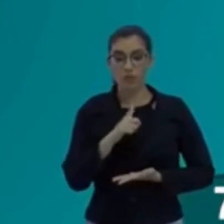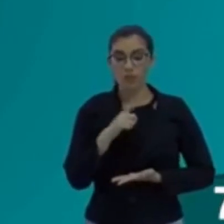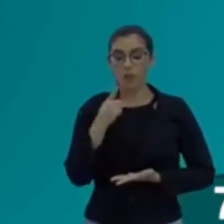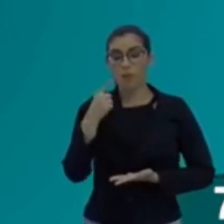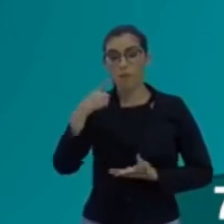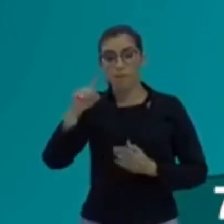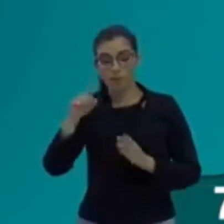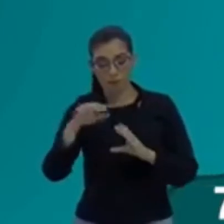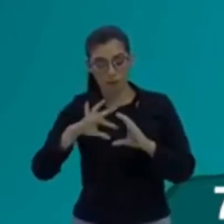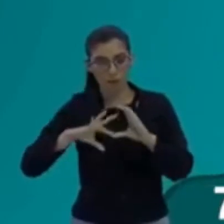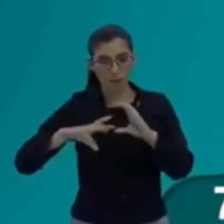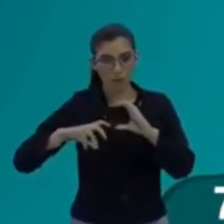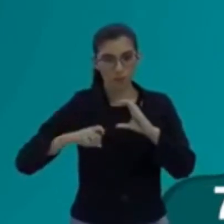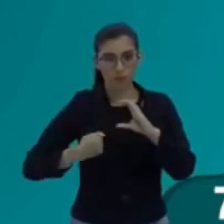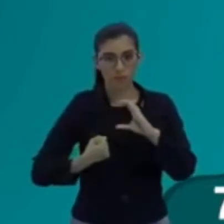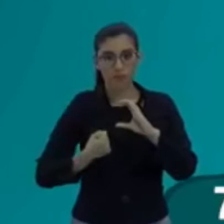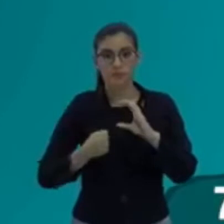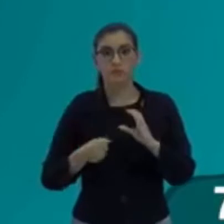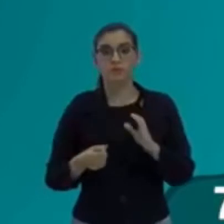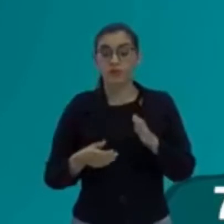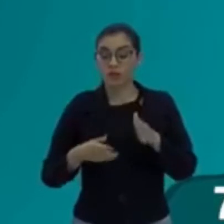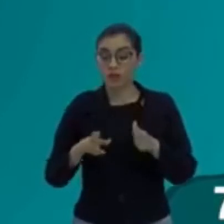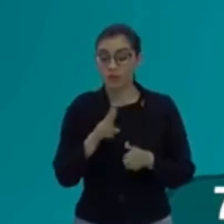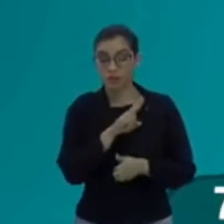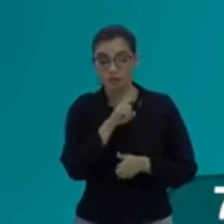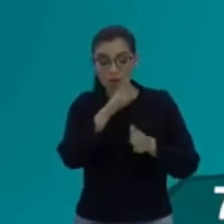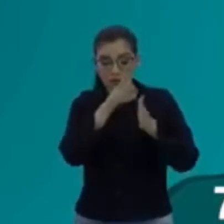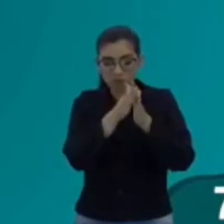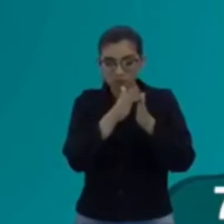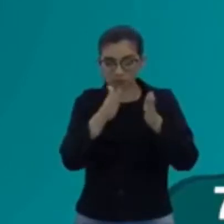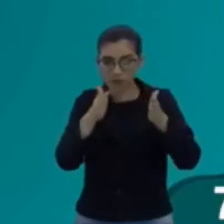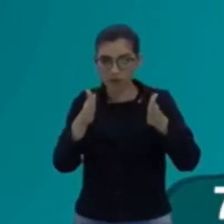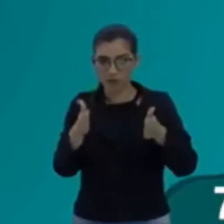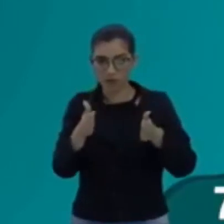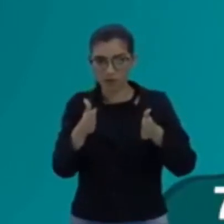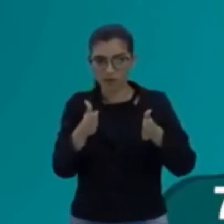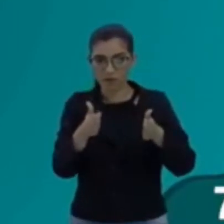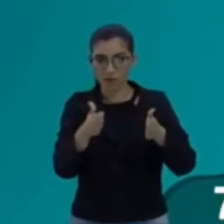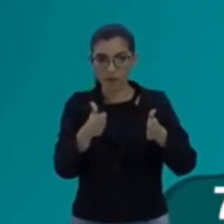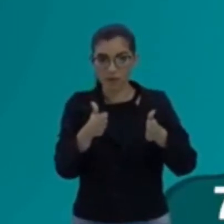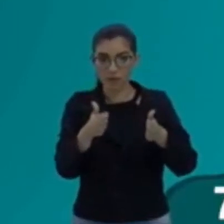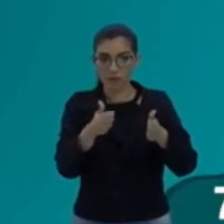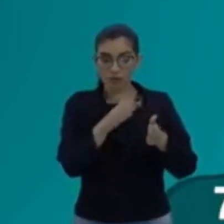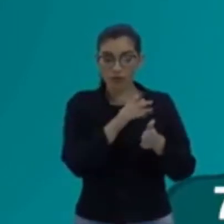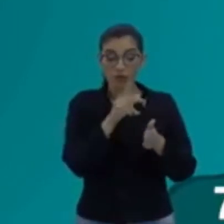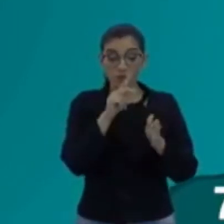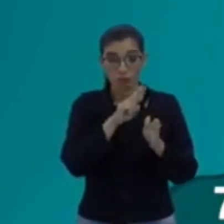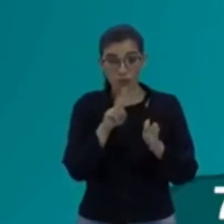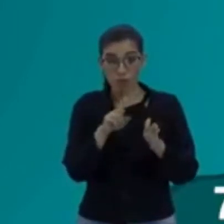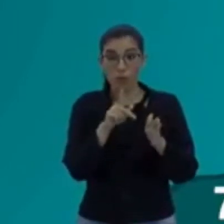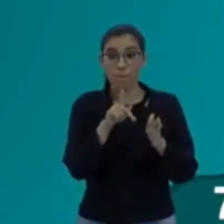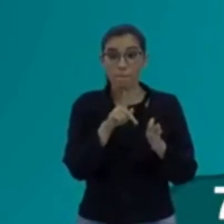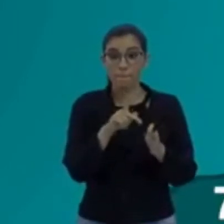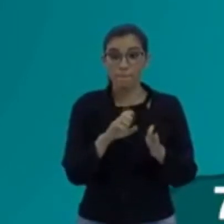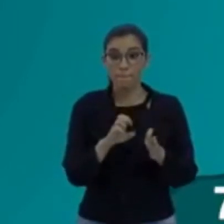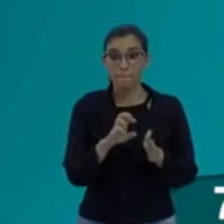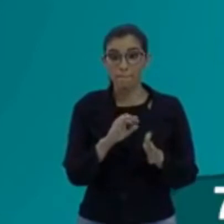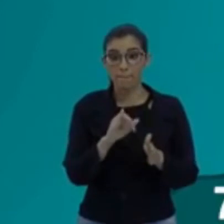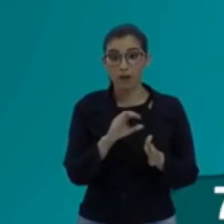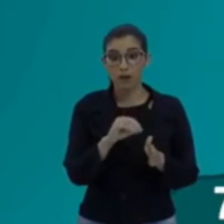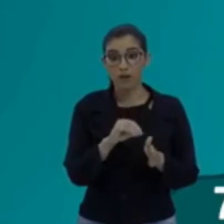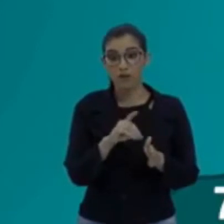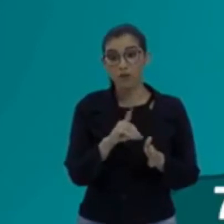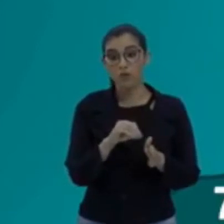que se chama de período e frequência. a frequência que mais conhece. Porque muitas vezes perguntam, ah,